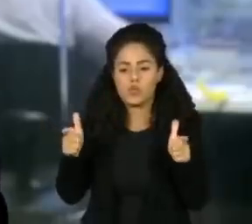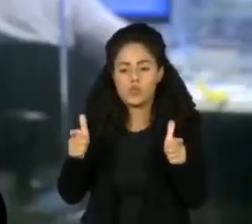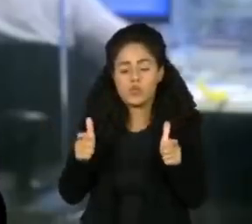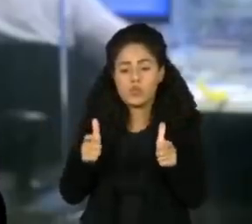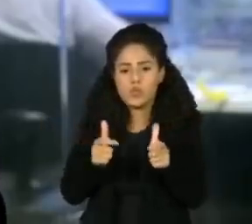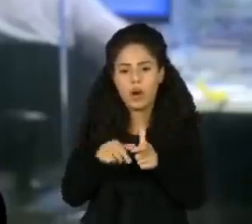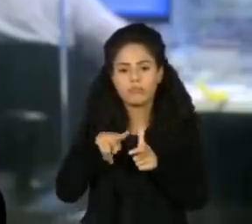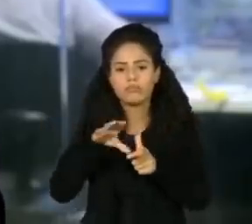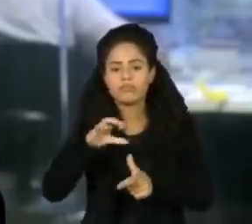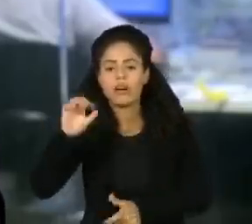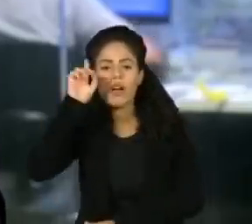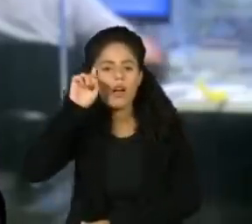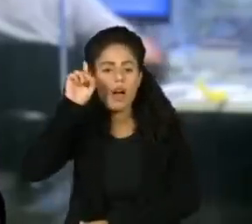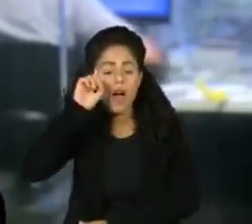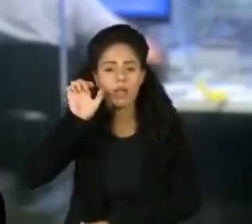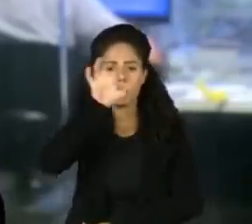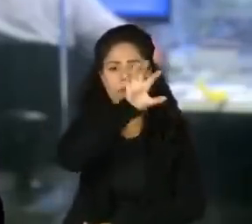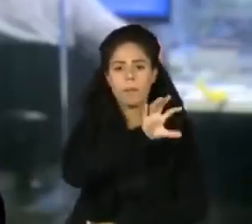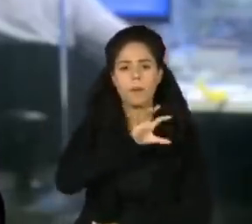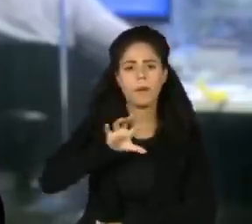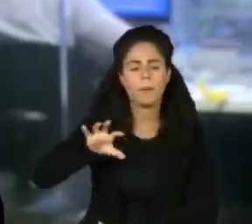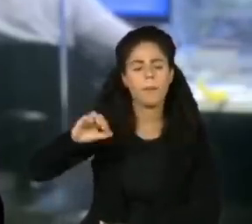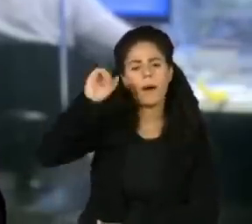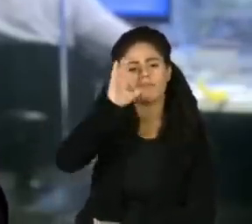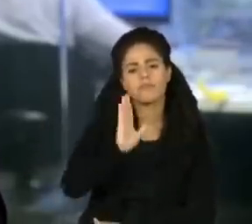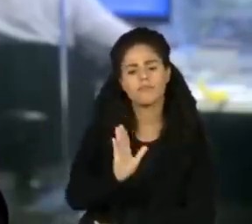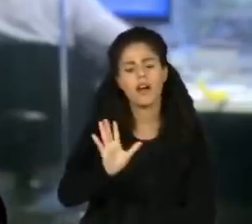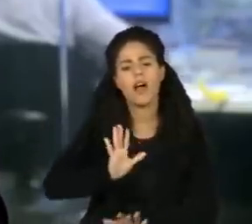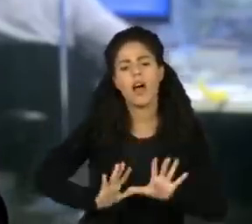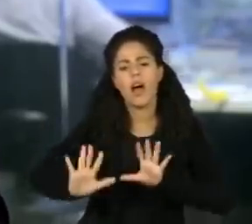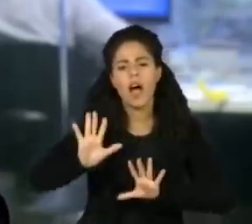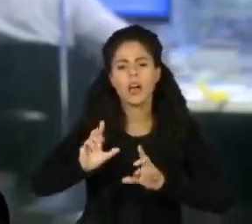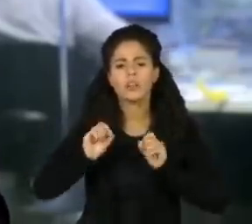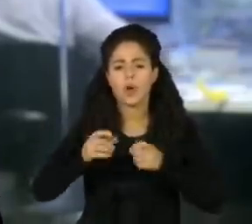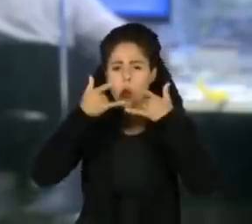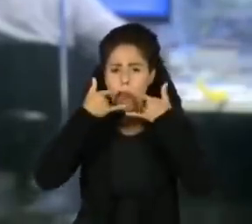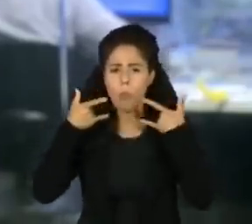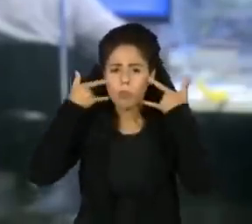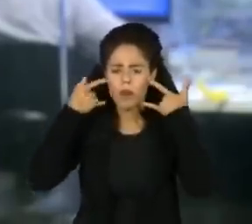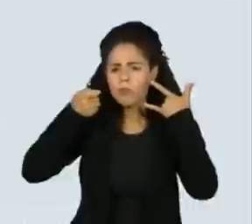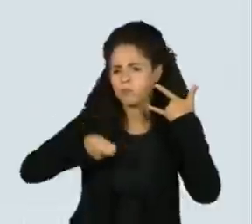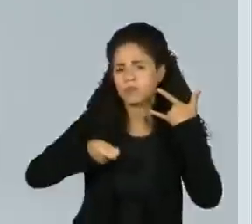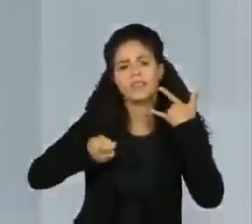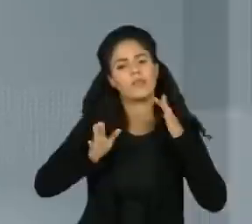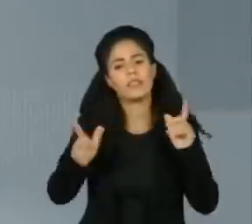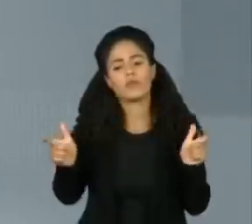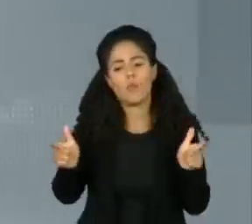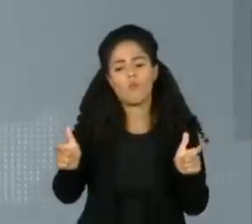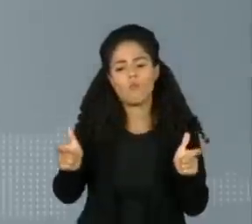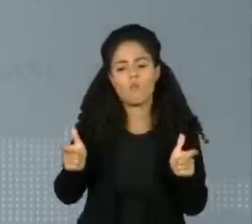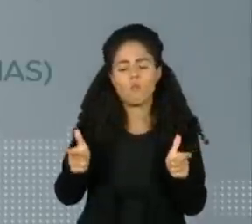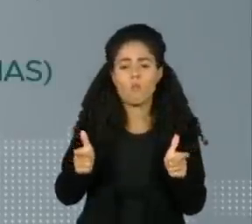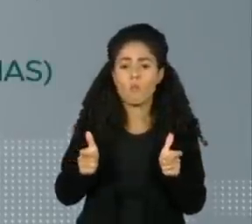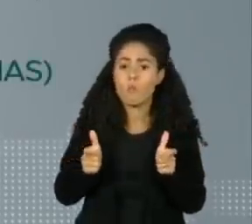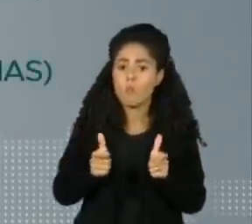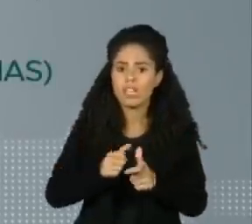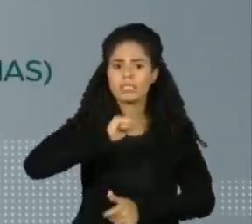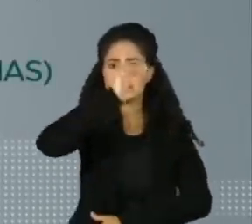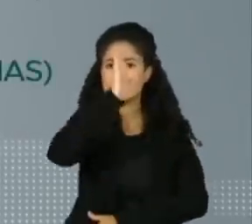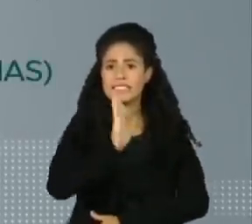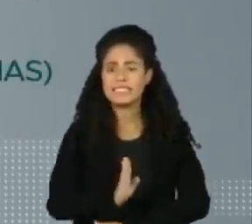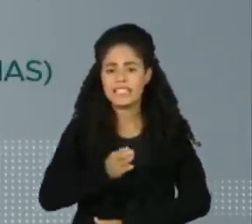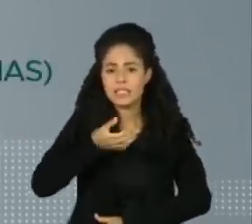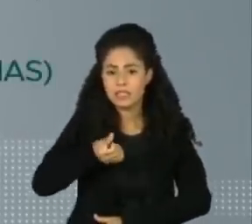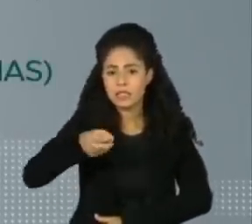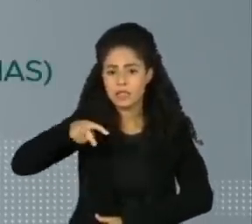Com a queda dos números, alguns estados começam a flexibilizar a obrigatoriedade das máscaras. O Brasil tem mais de